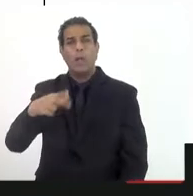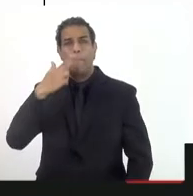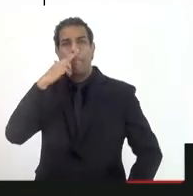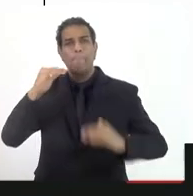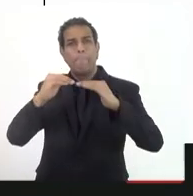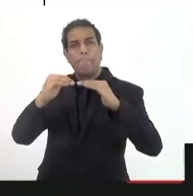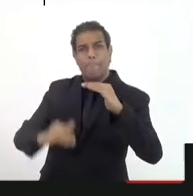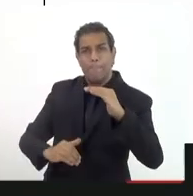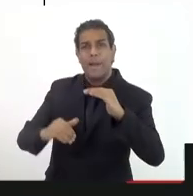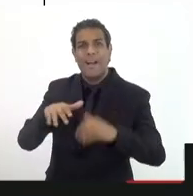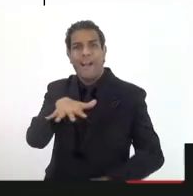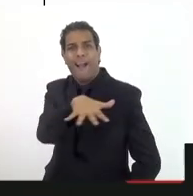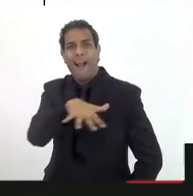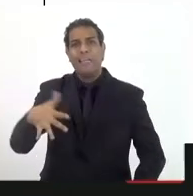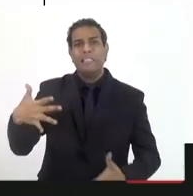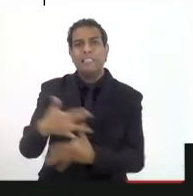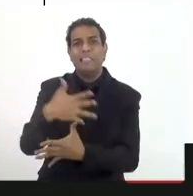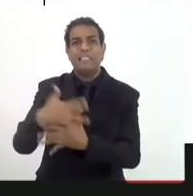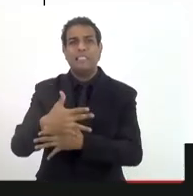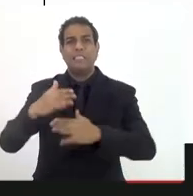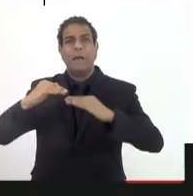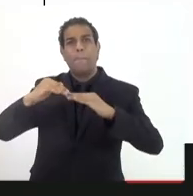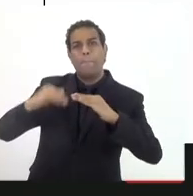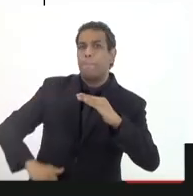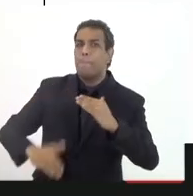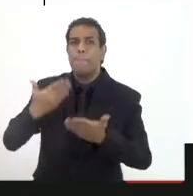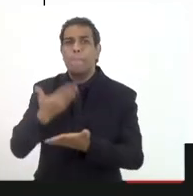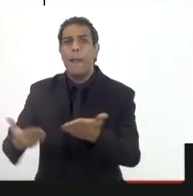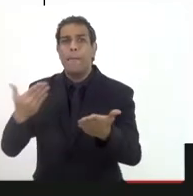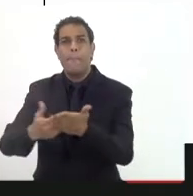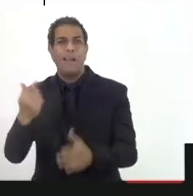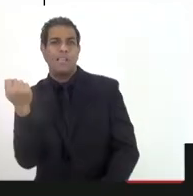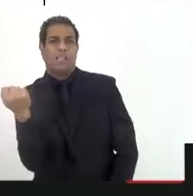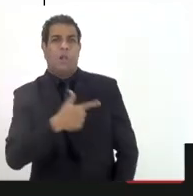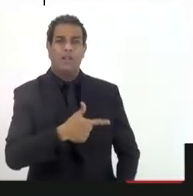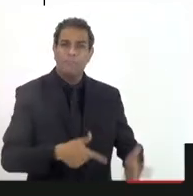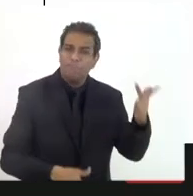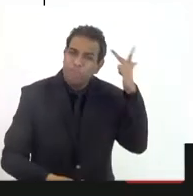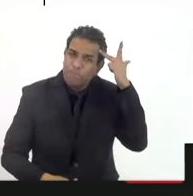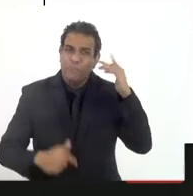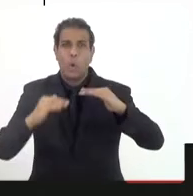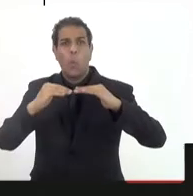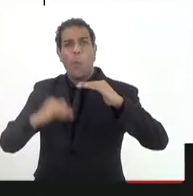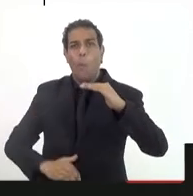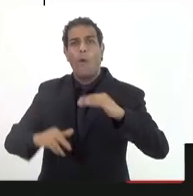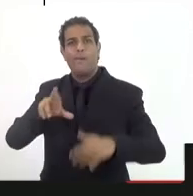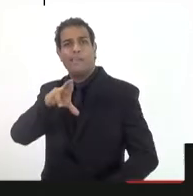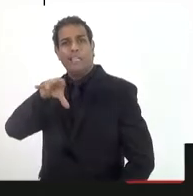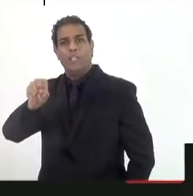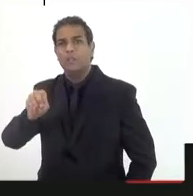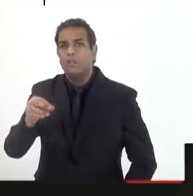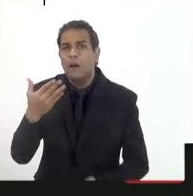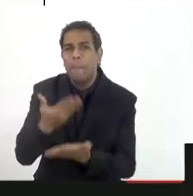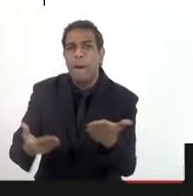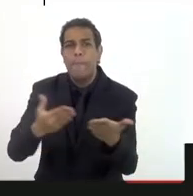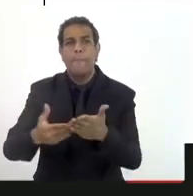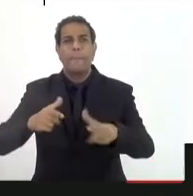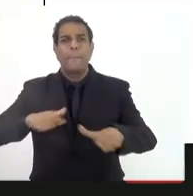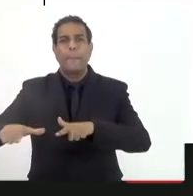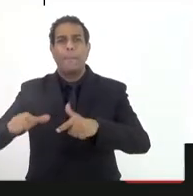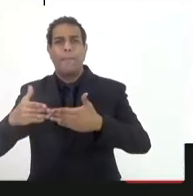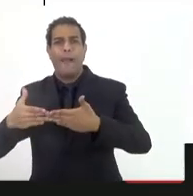a cidade do Rio de Janeiro perde mais de três vezes o emprego que a cidade de São Paulo perdeu, o estado do Rio de Janeiro também perde até